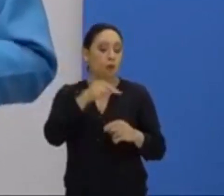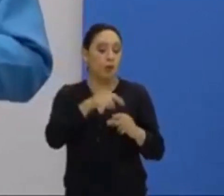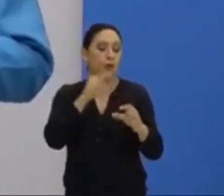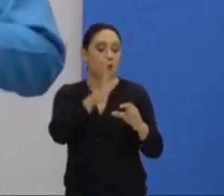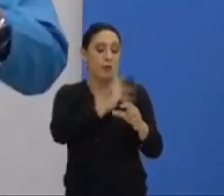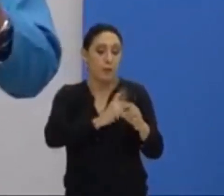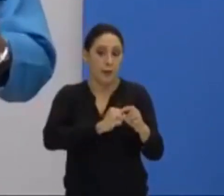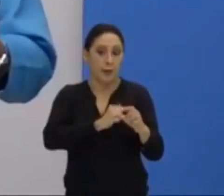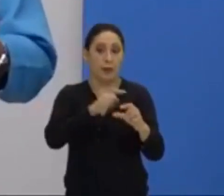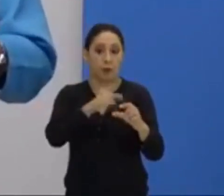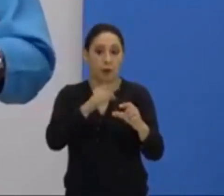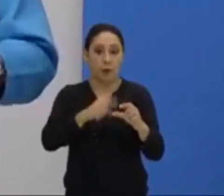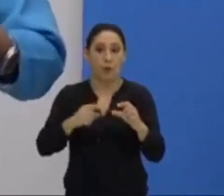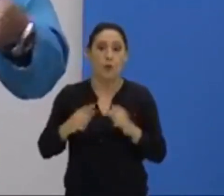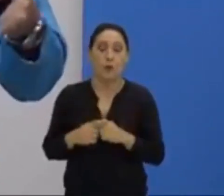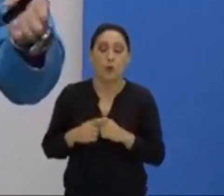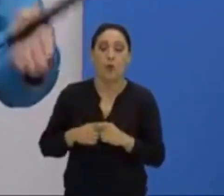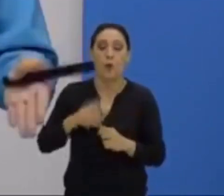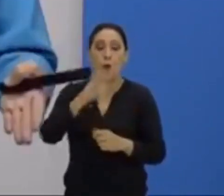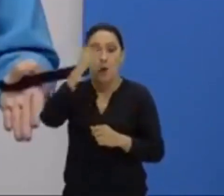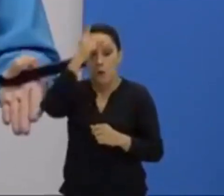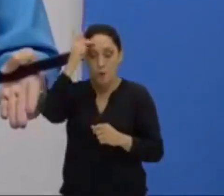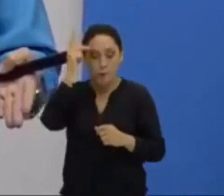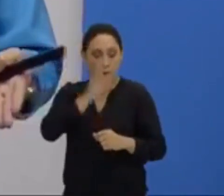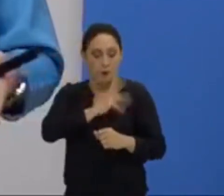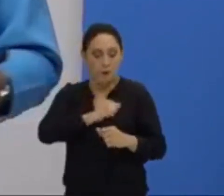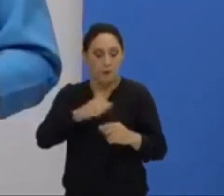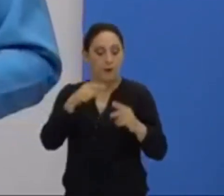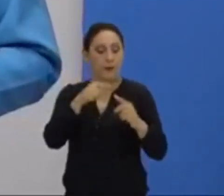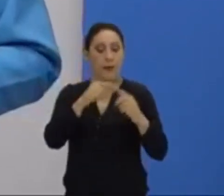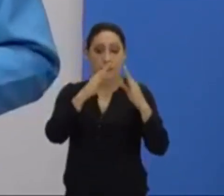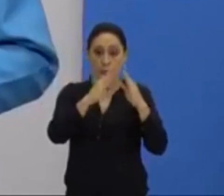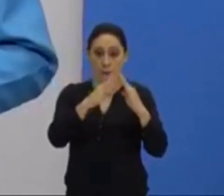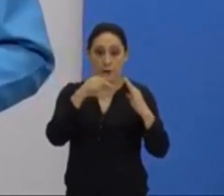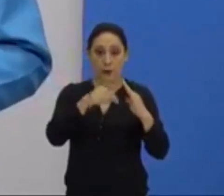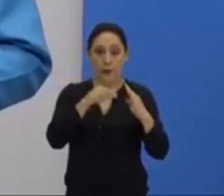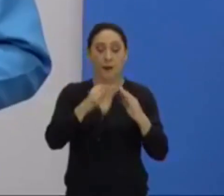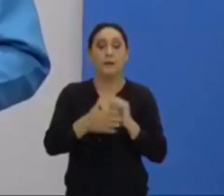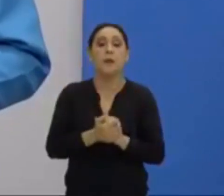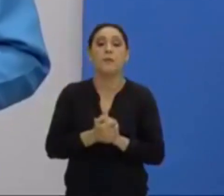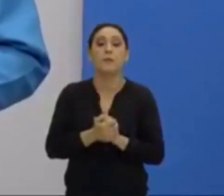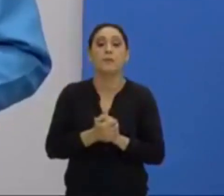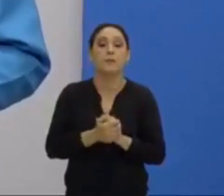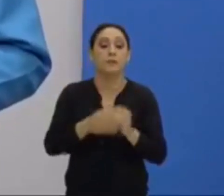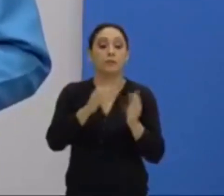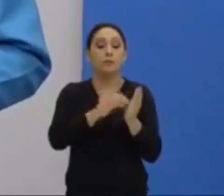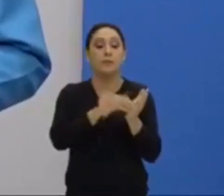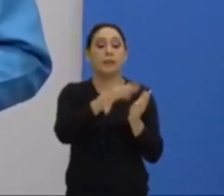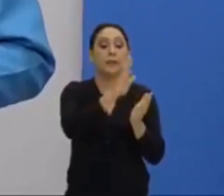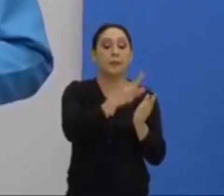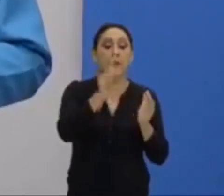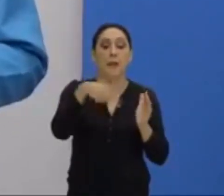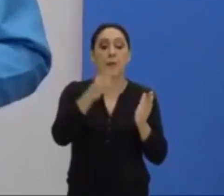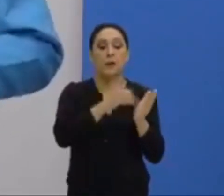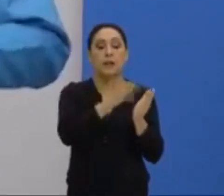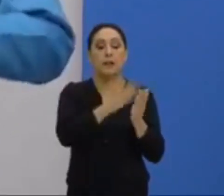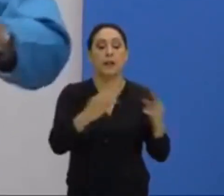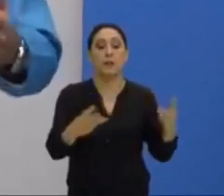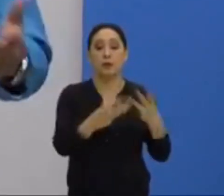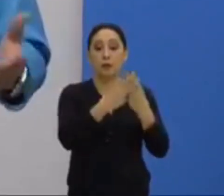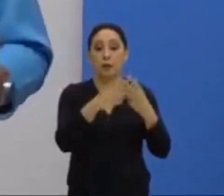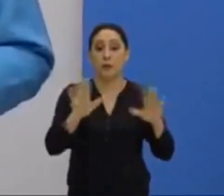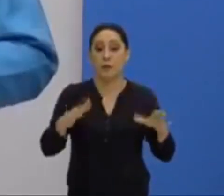Palestina? Os palestinos, que estavam estabelecidos lá, a partir da saída dos judeus. Bom,